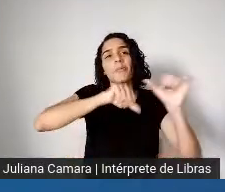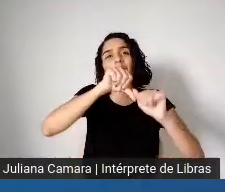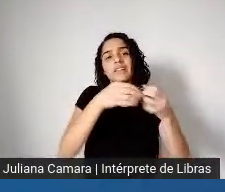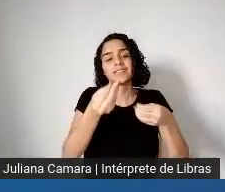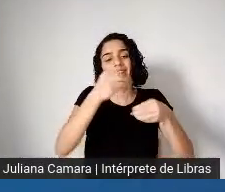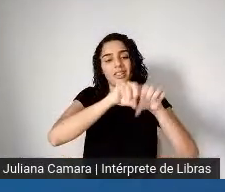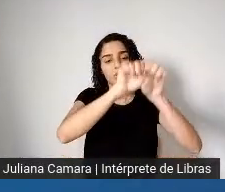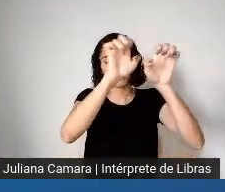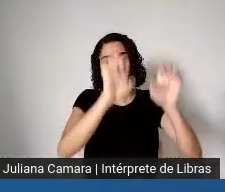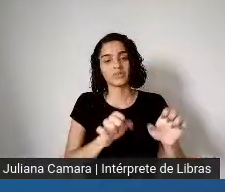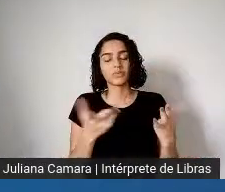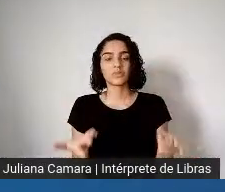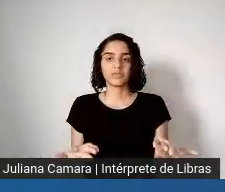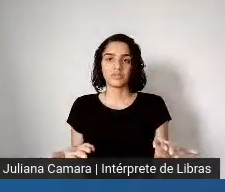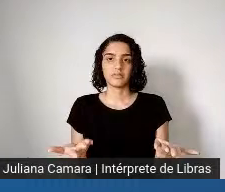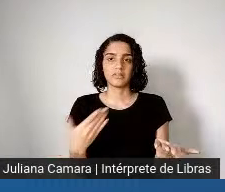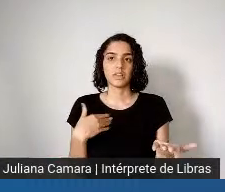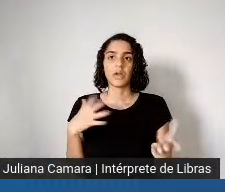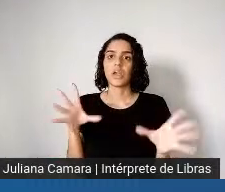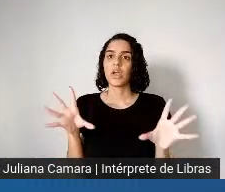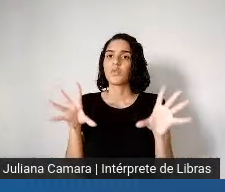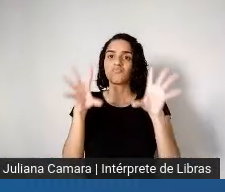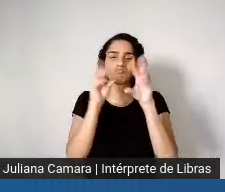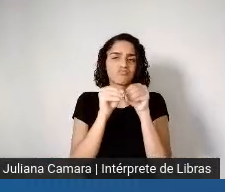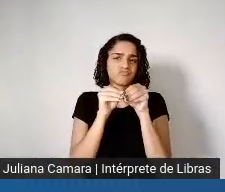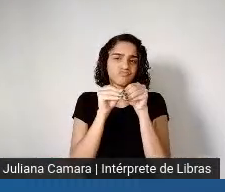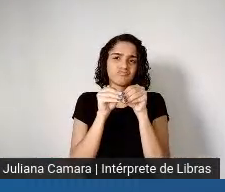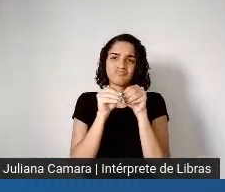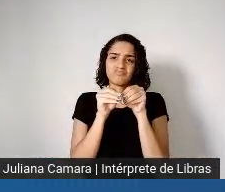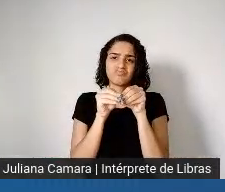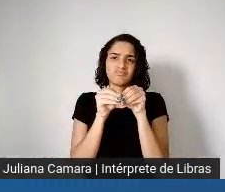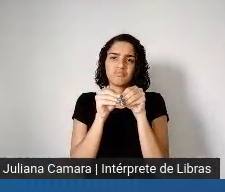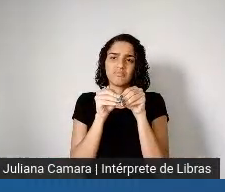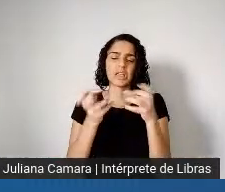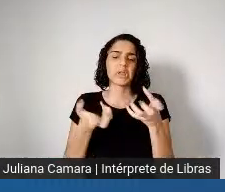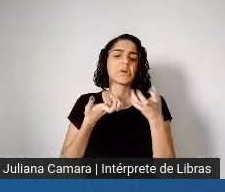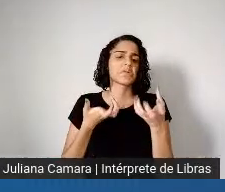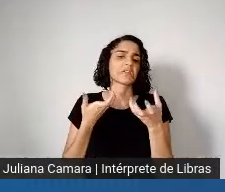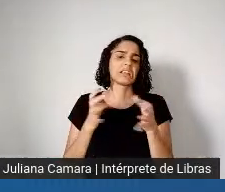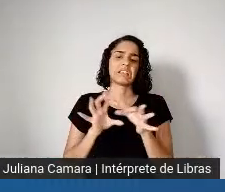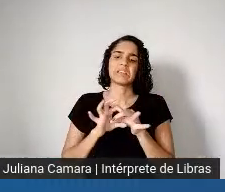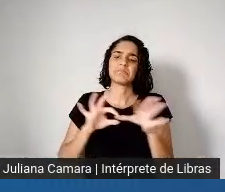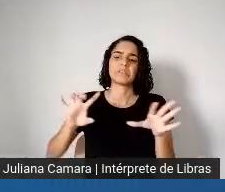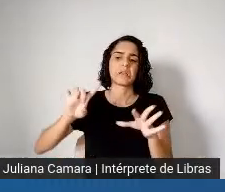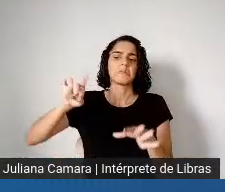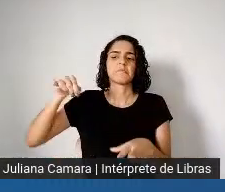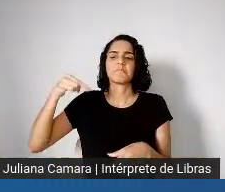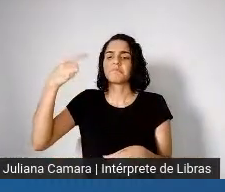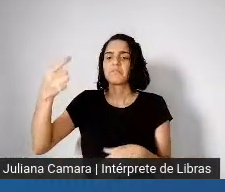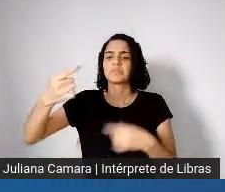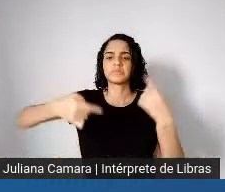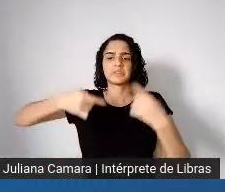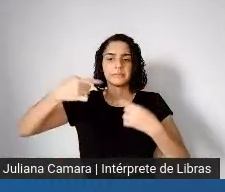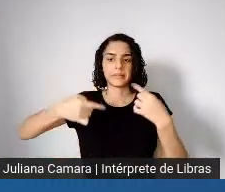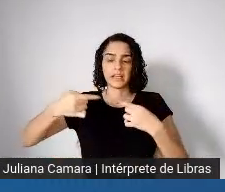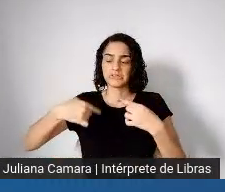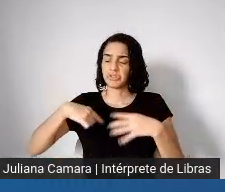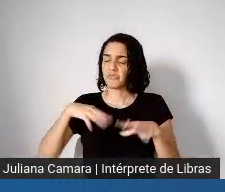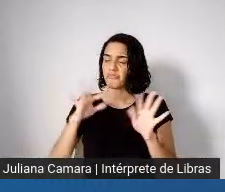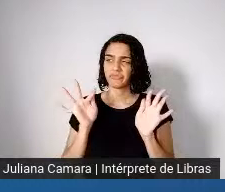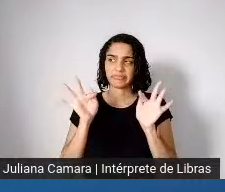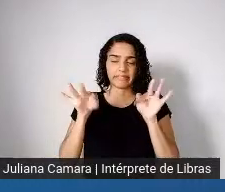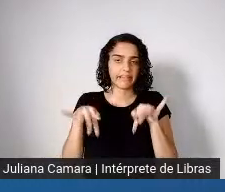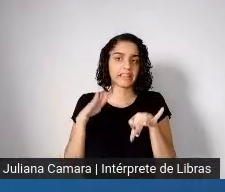eu concluindo, essa é a curtíssima intervenção, que eu quero dar espaço para o nosso debate também, entendo isso